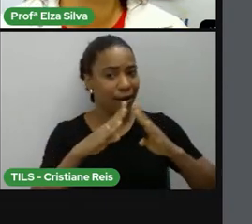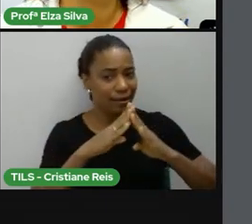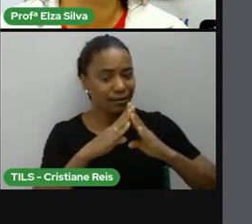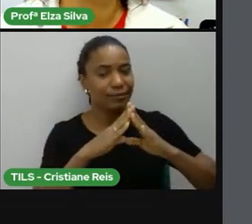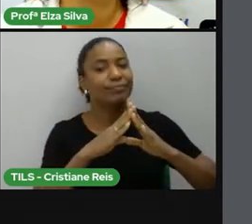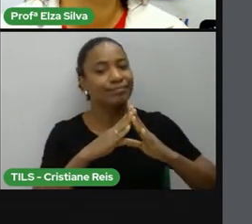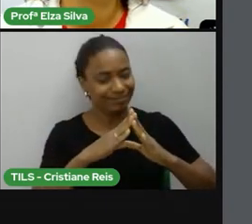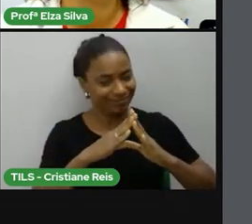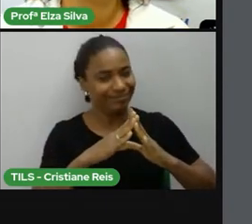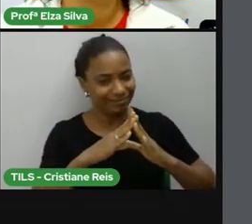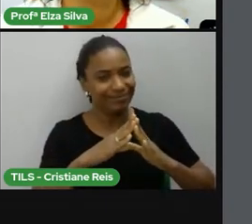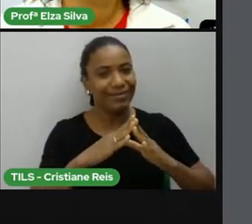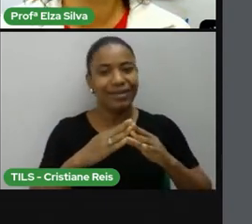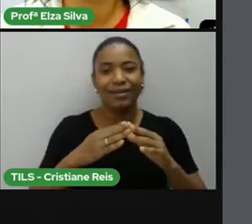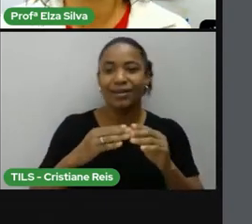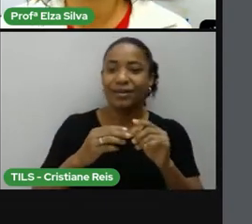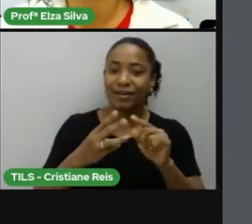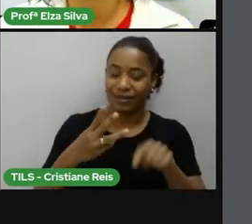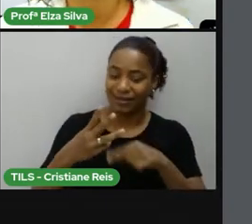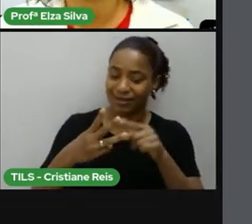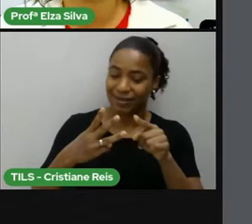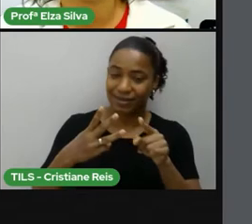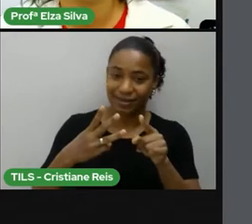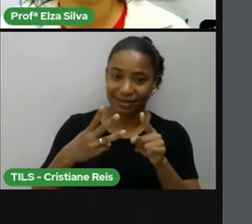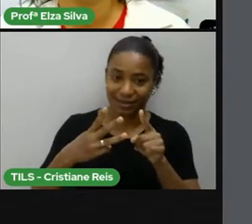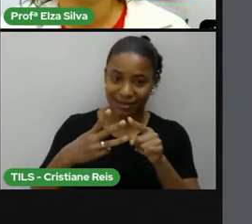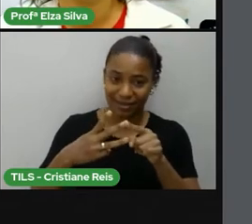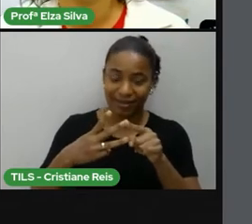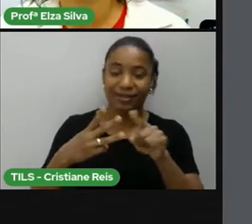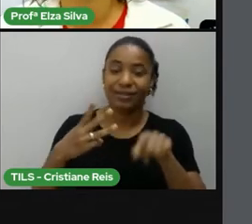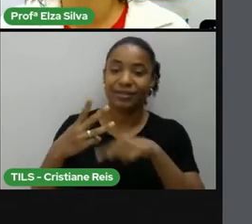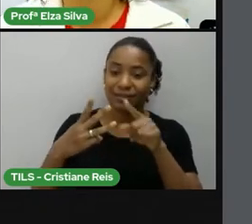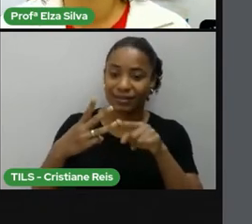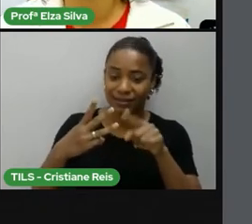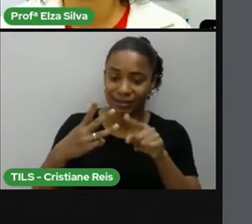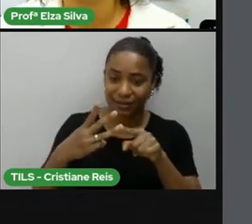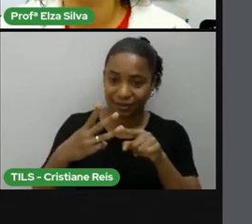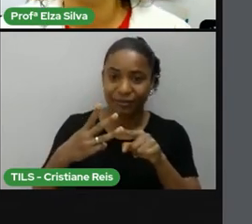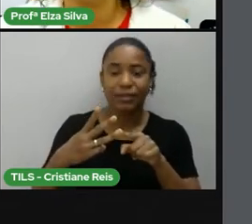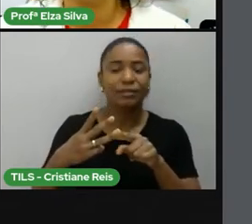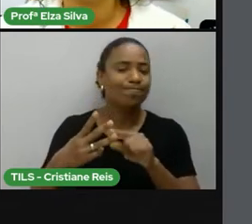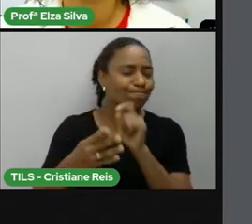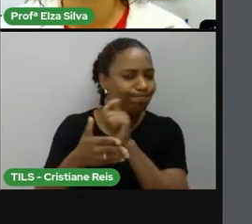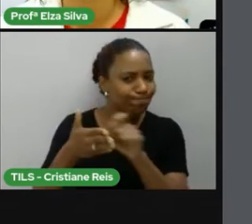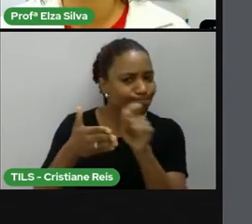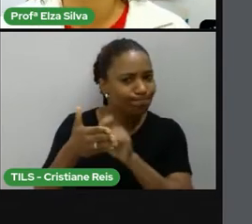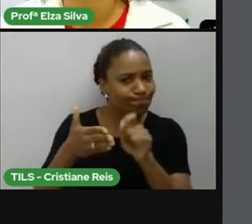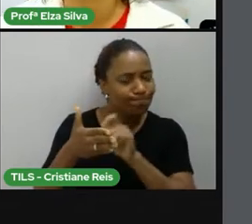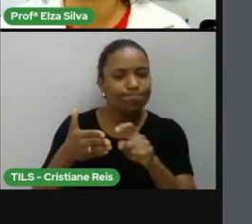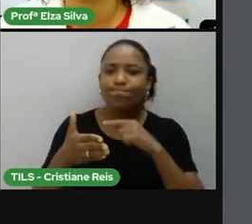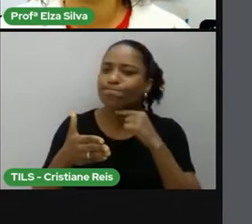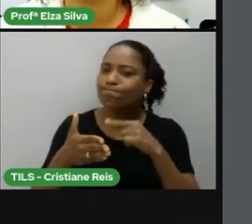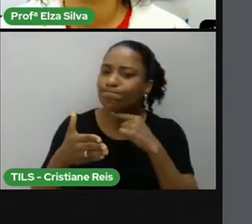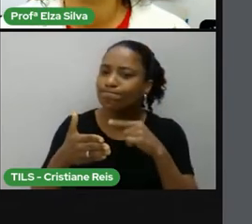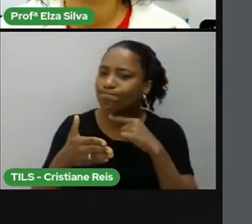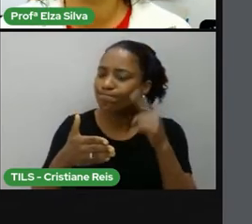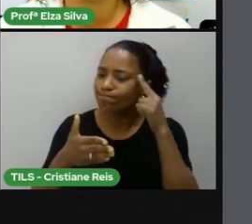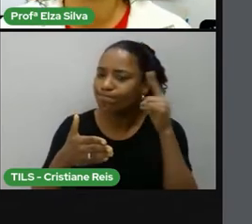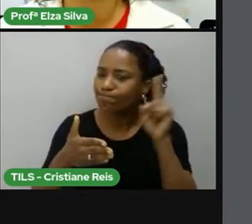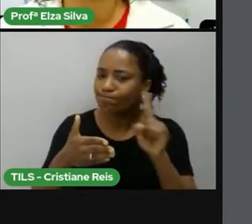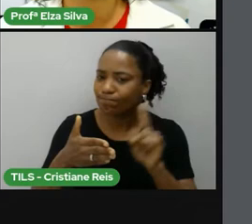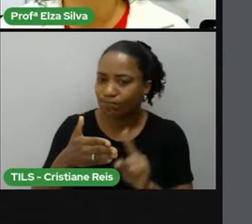Homework. E se as suas anotações correspondem às dúvidas que surgiram durante a aula,